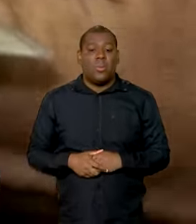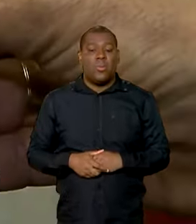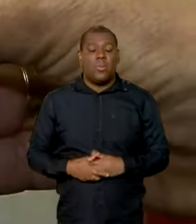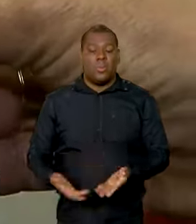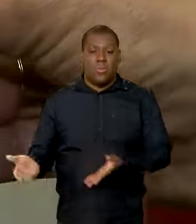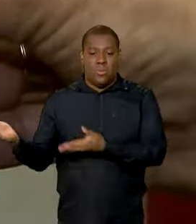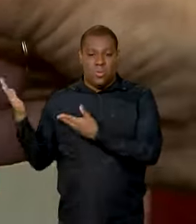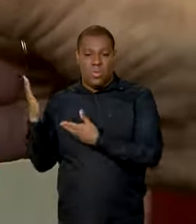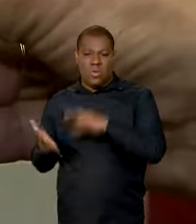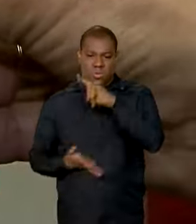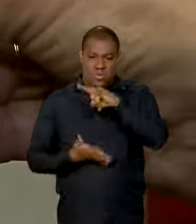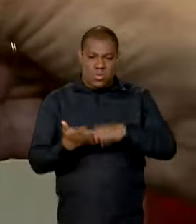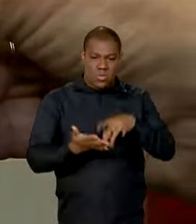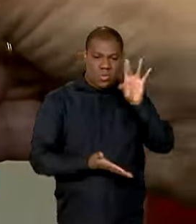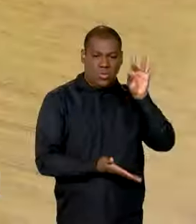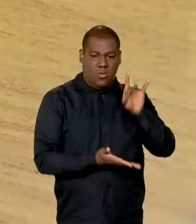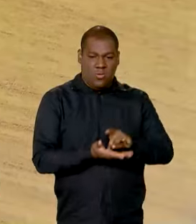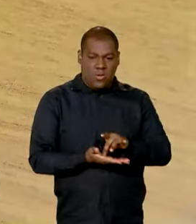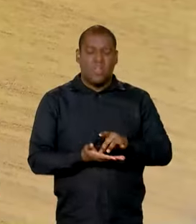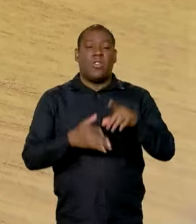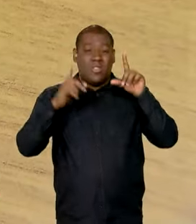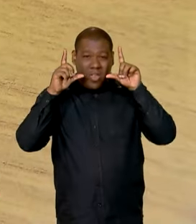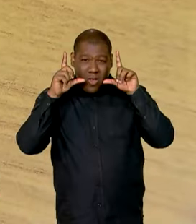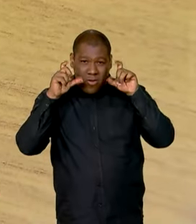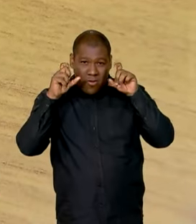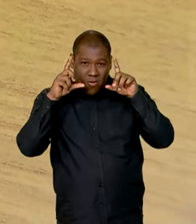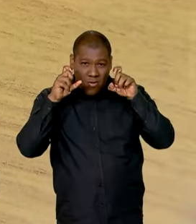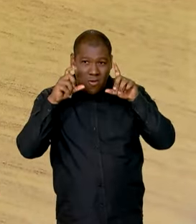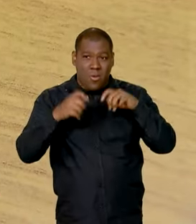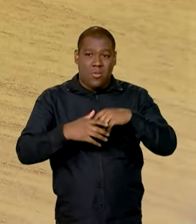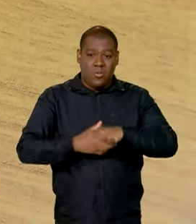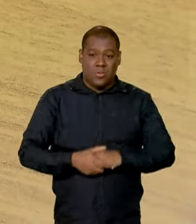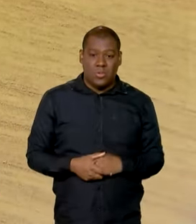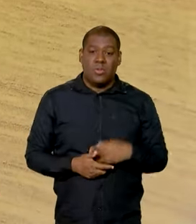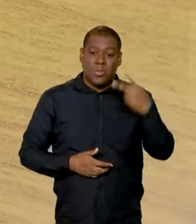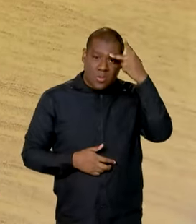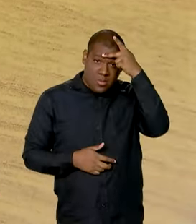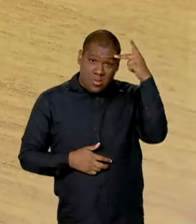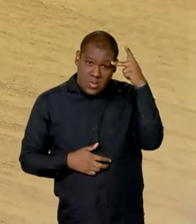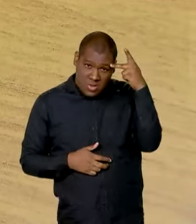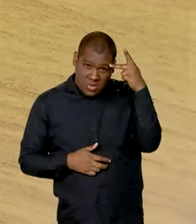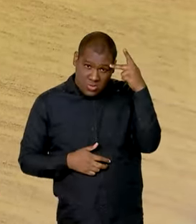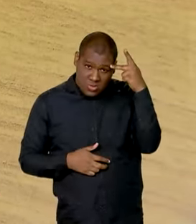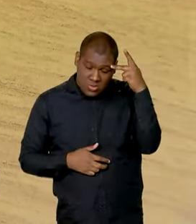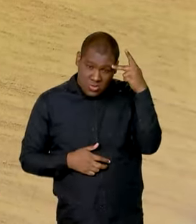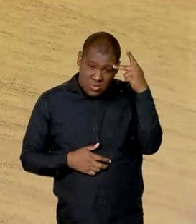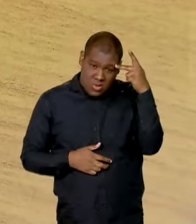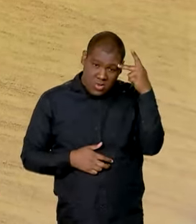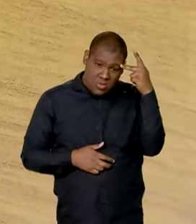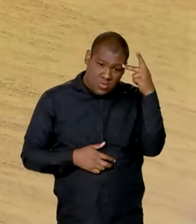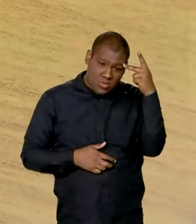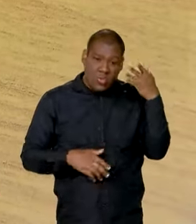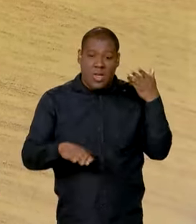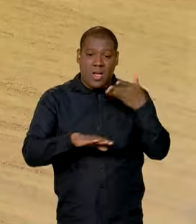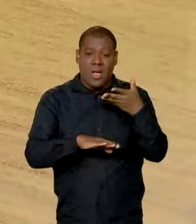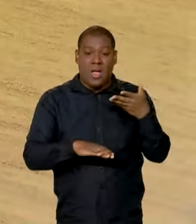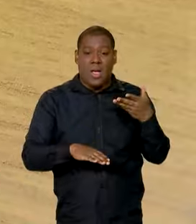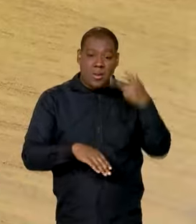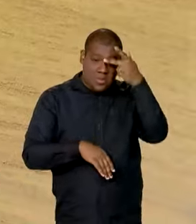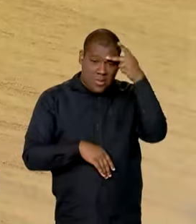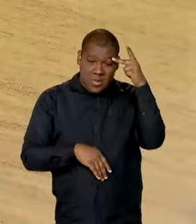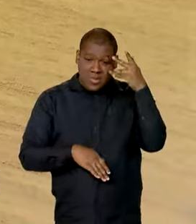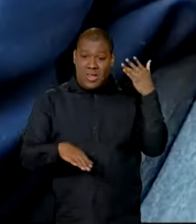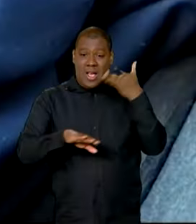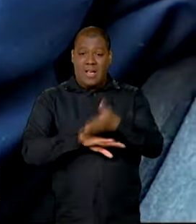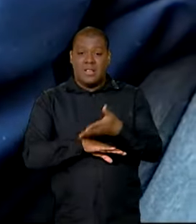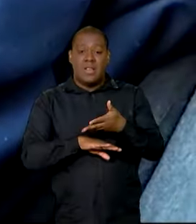documentos oficiais costuma ser bem rígido. As pessoas que renovam a Carteira de Habilitação, por exemplo, não podem usar